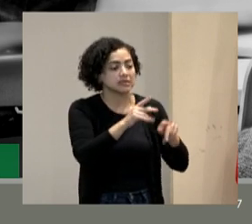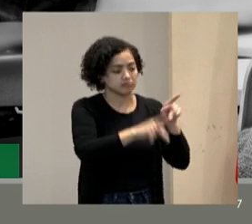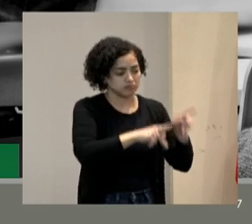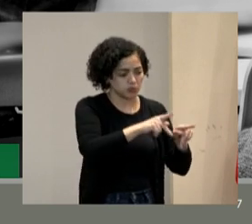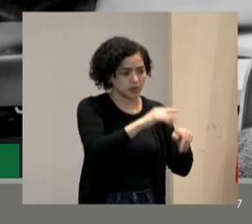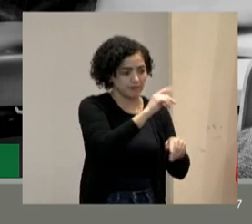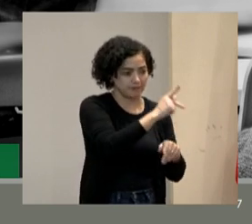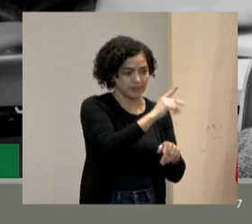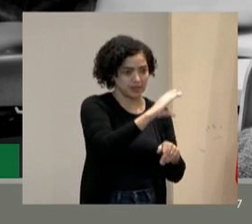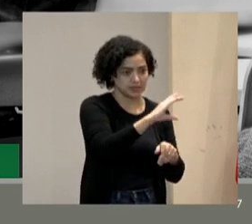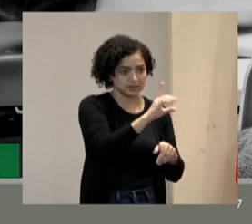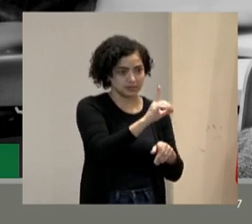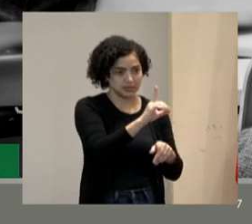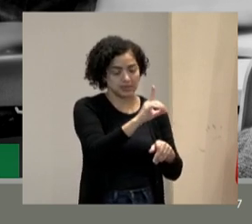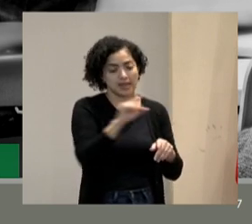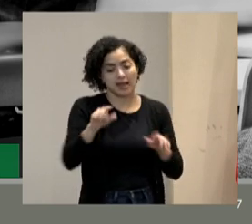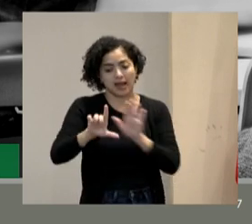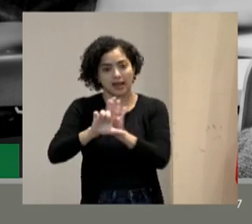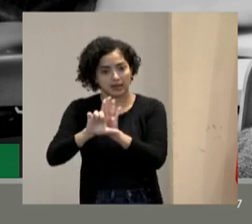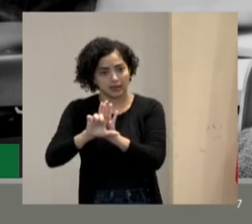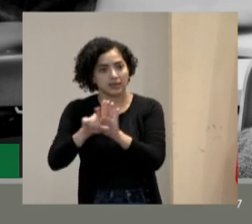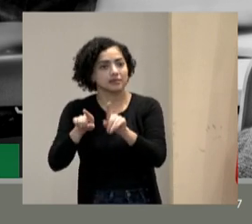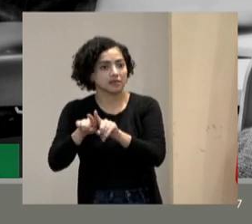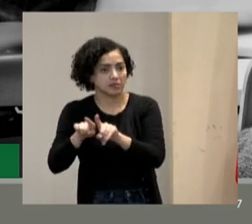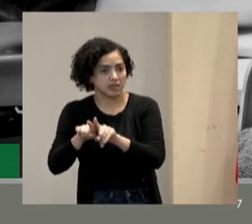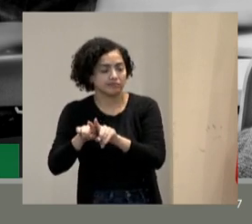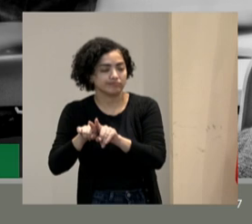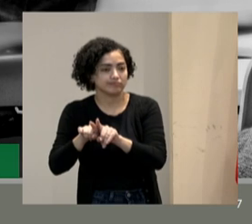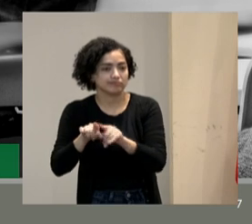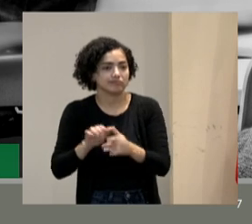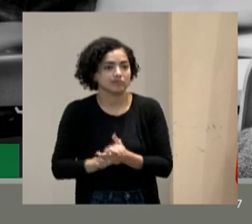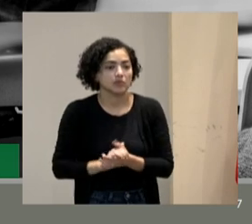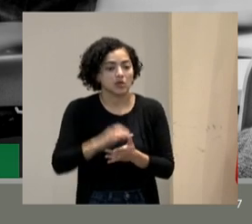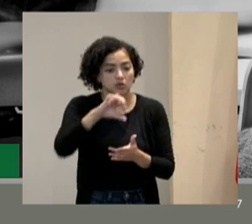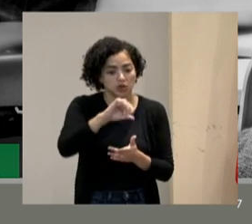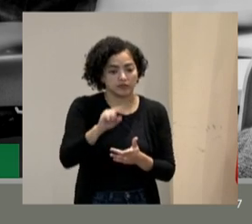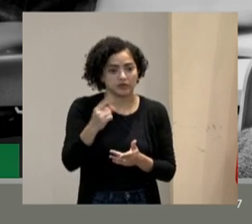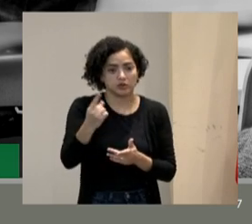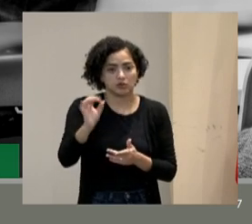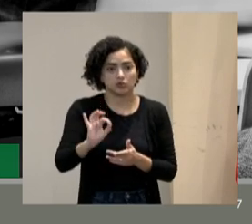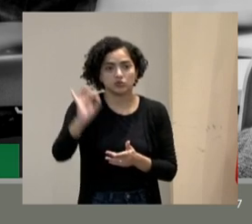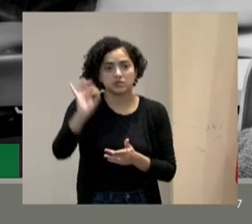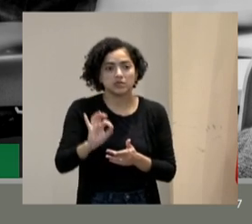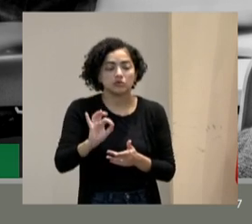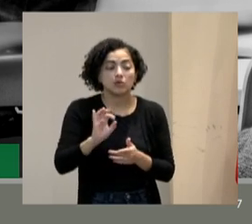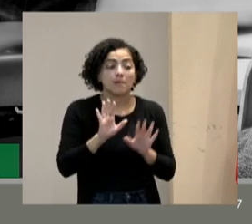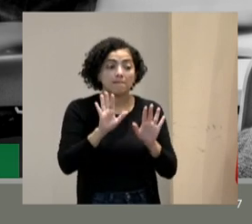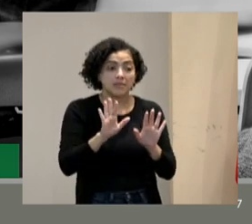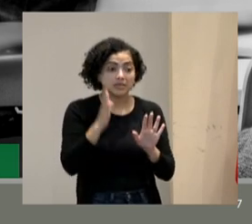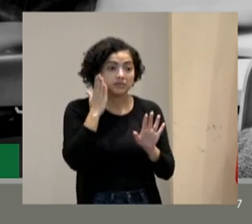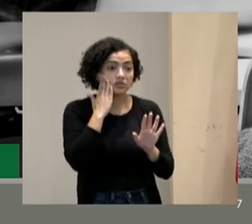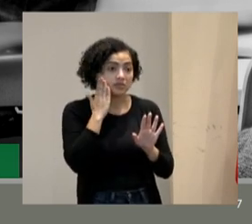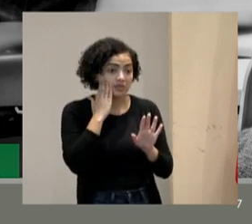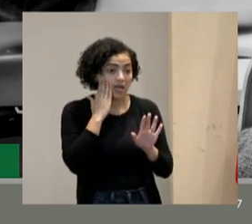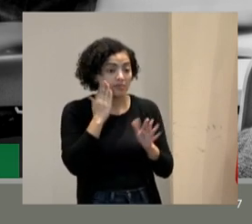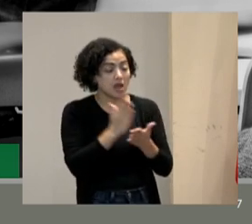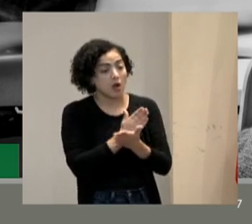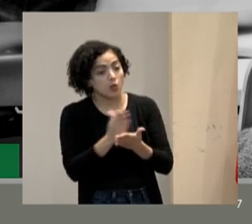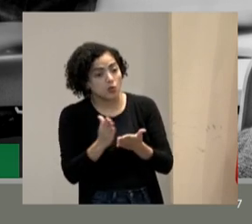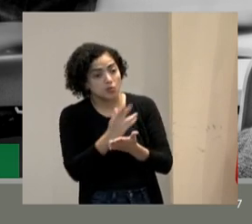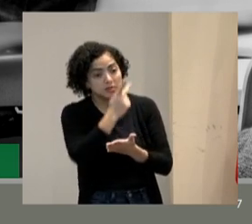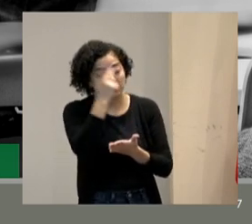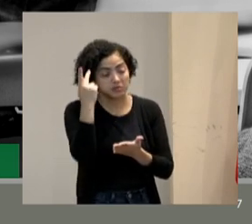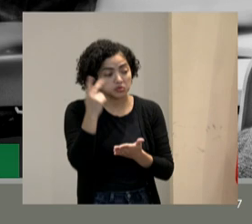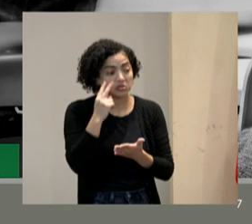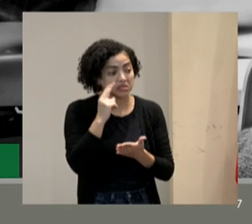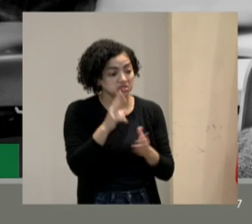% a lei de inclusão devia ser 9,1%. Só que a gente sabe que tem algumas pessoas como a gente já